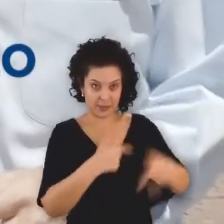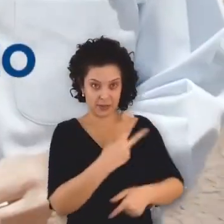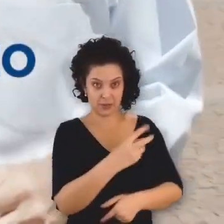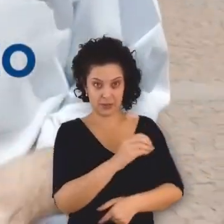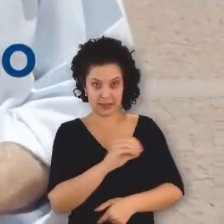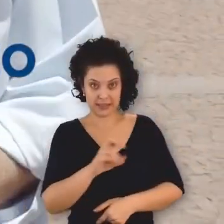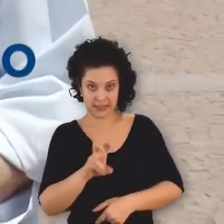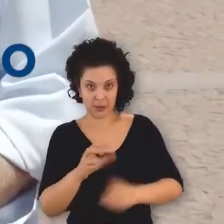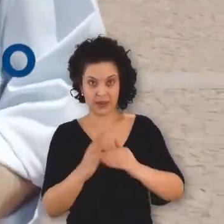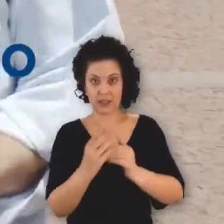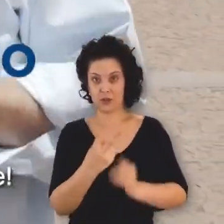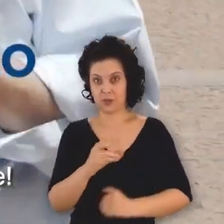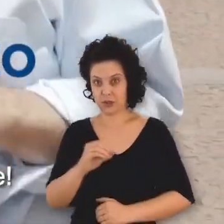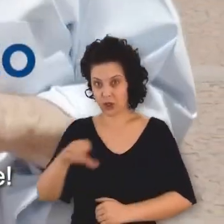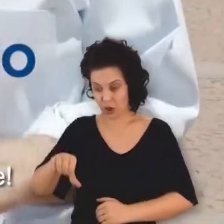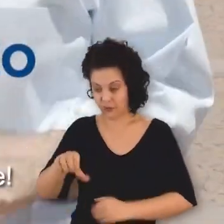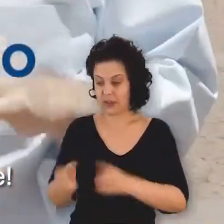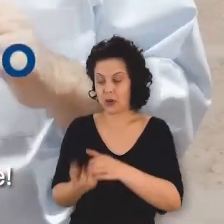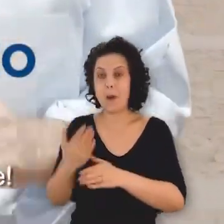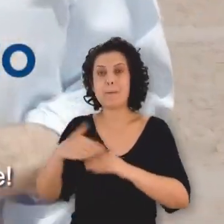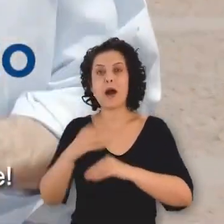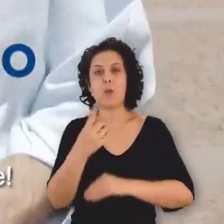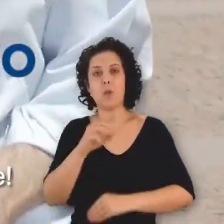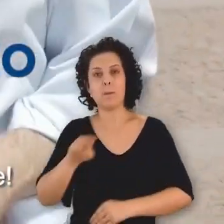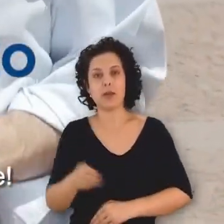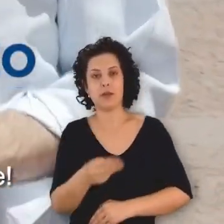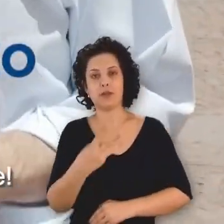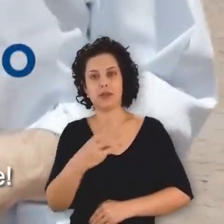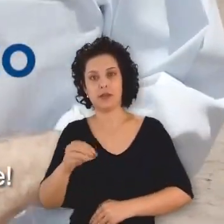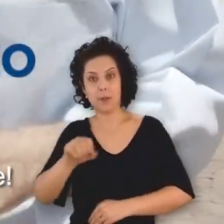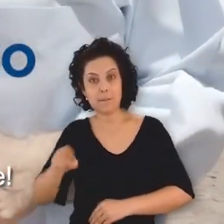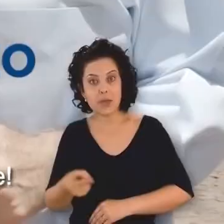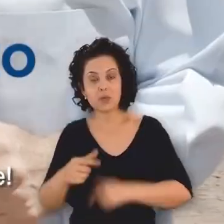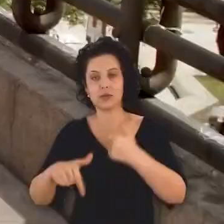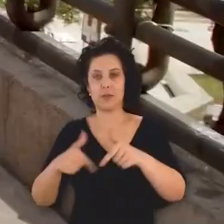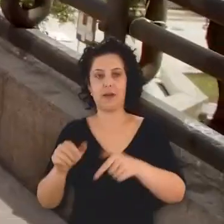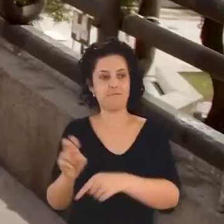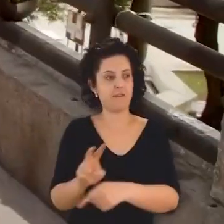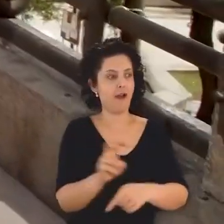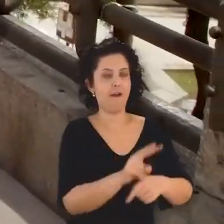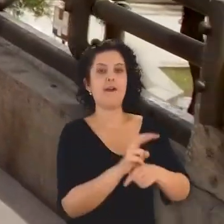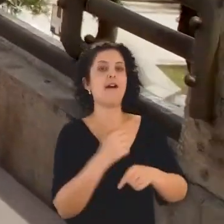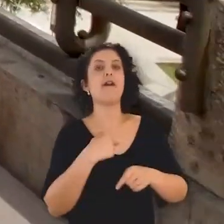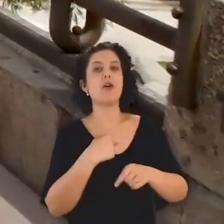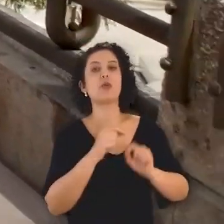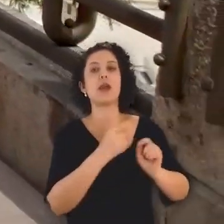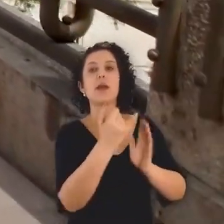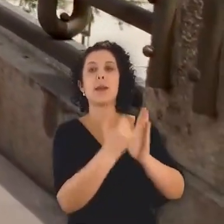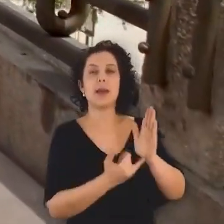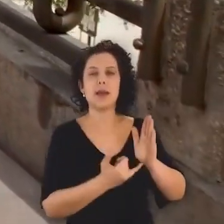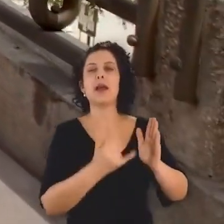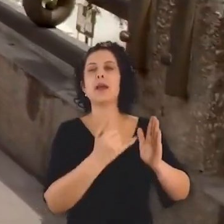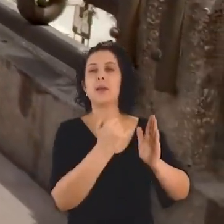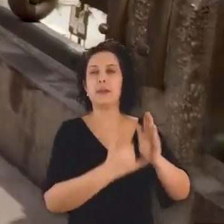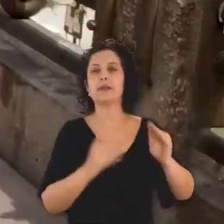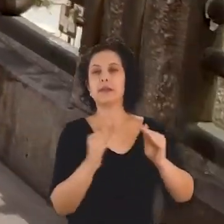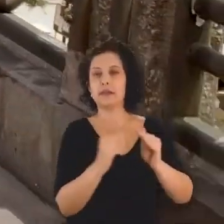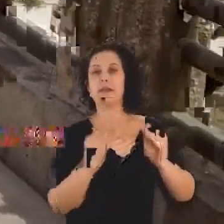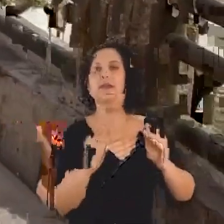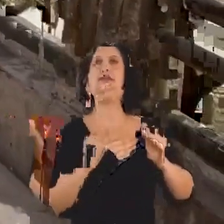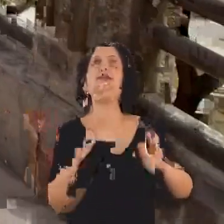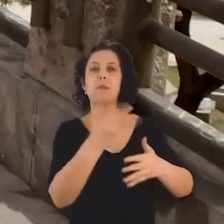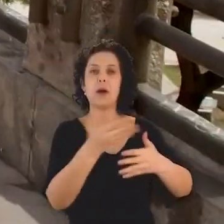de 2005 a 2009, foram criados mais de 1 milhão e 300 mil empregos na cidade. Eu vou refinanciar IPTU, suspender